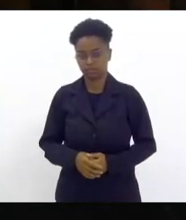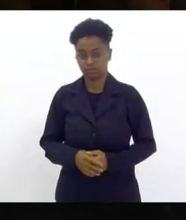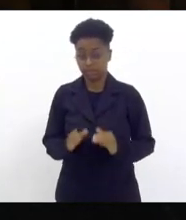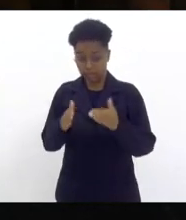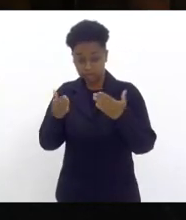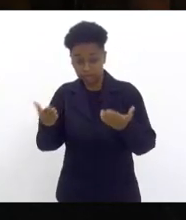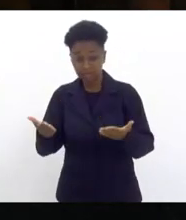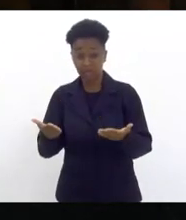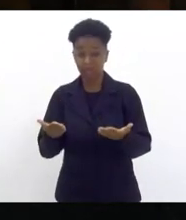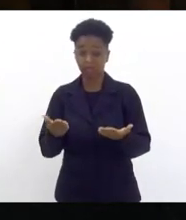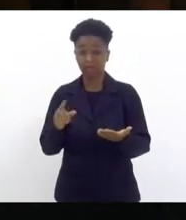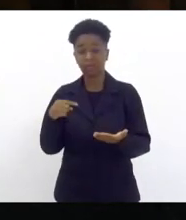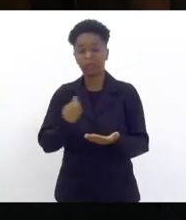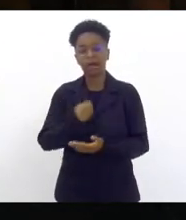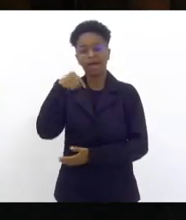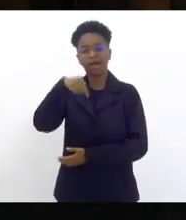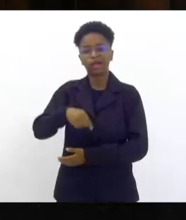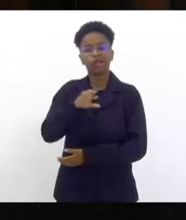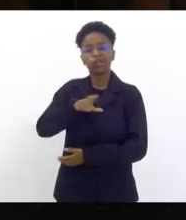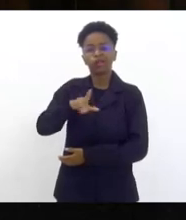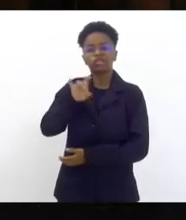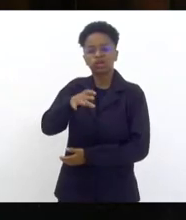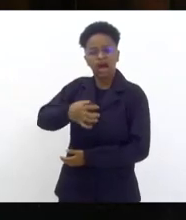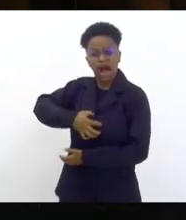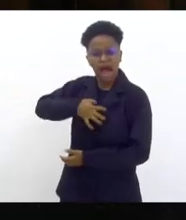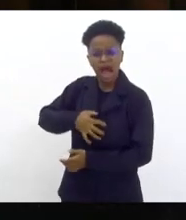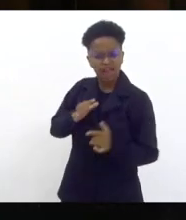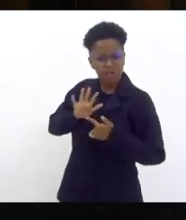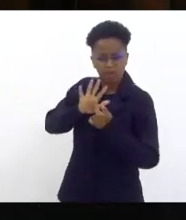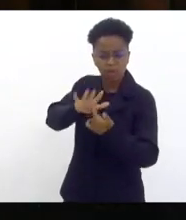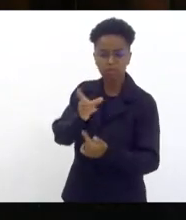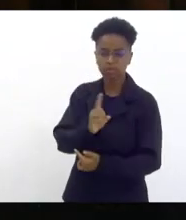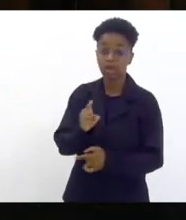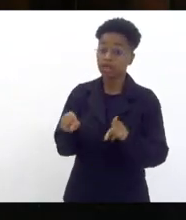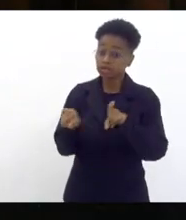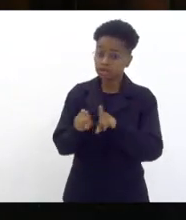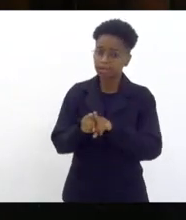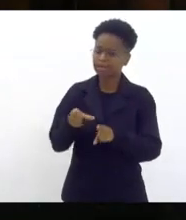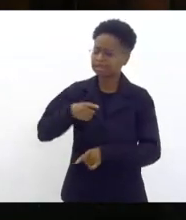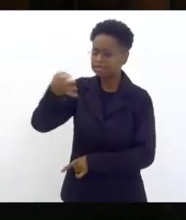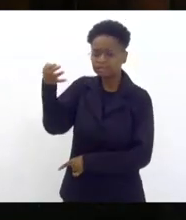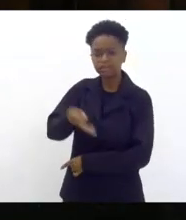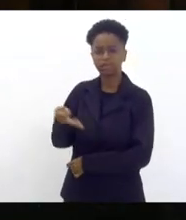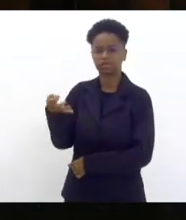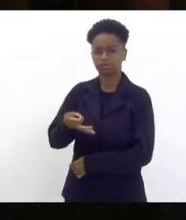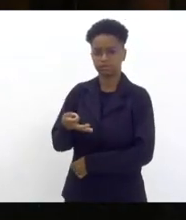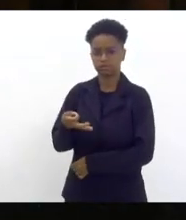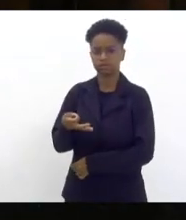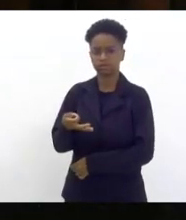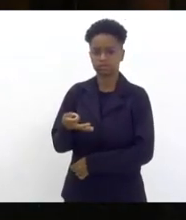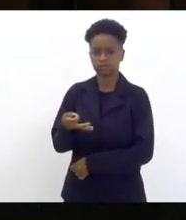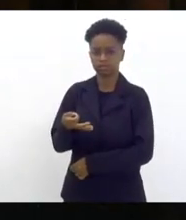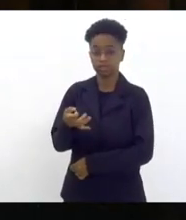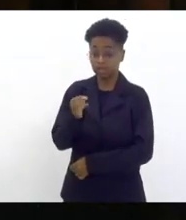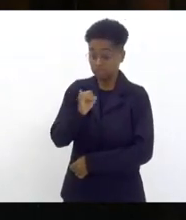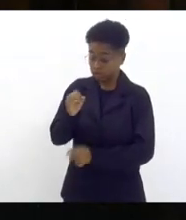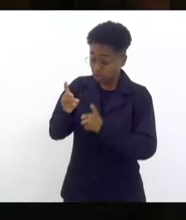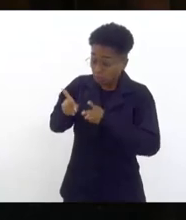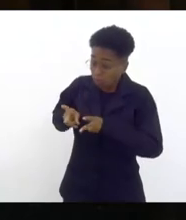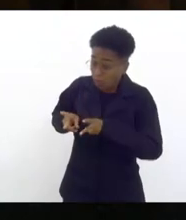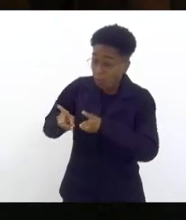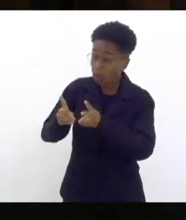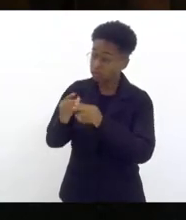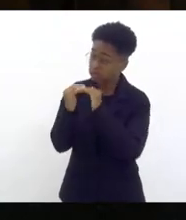a gente fica aqui não só com a nossa indignação mas com a certeza que se continuarmos